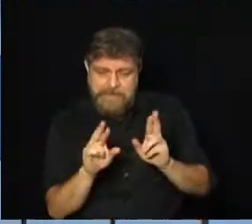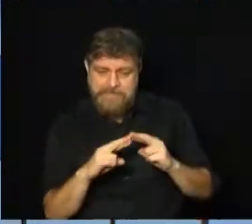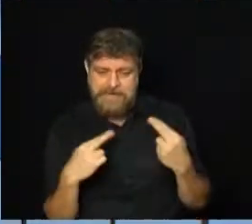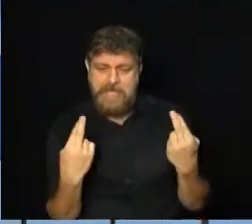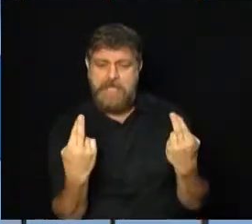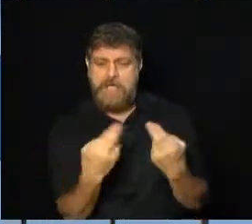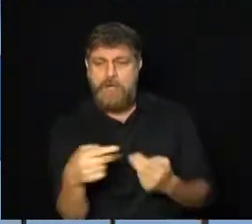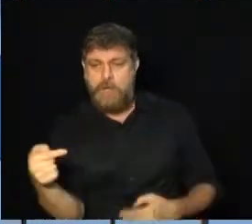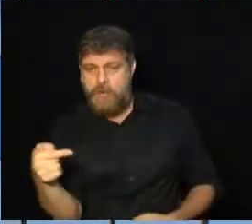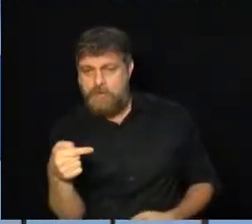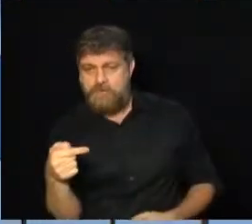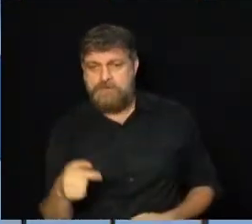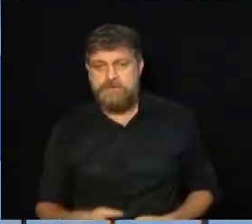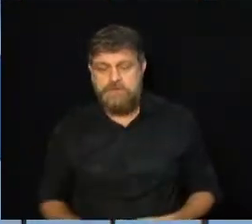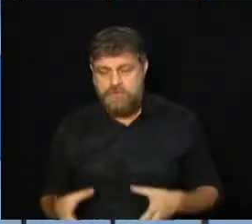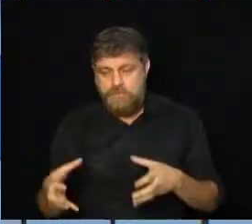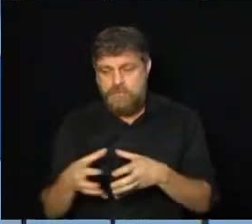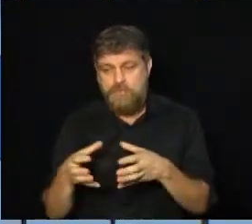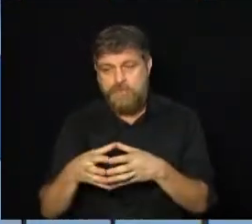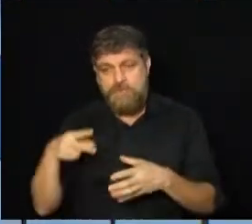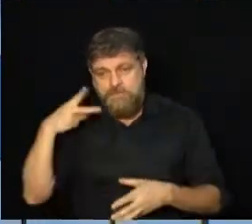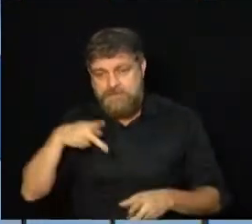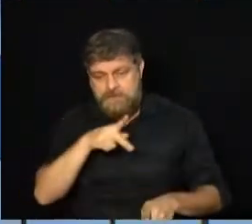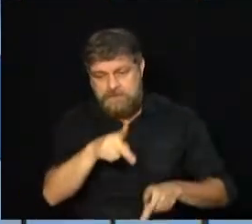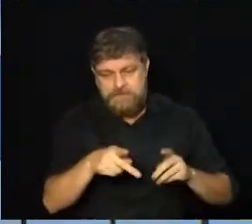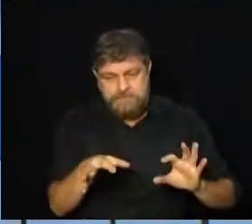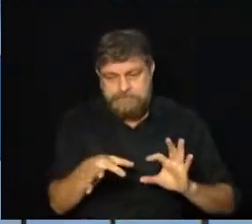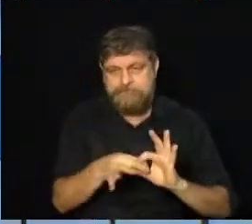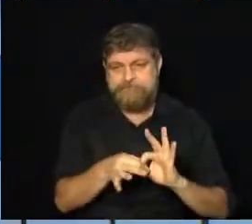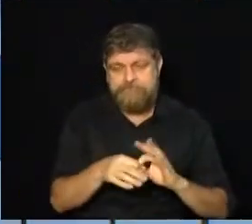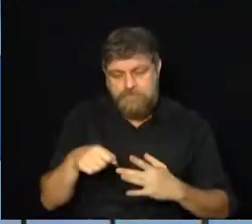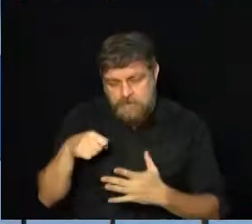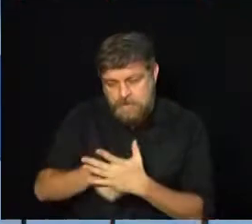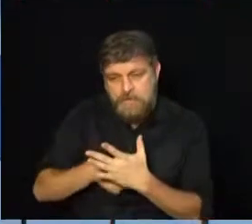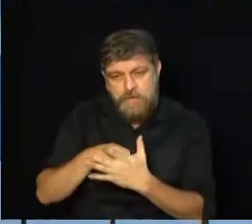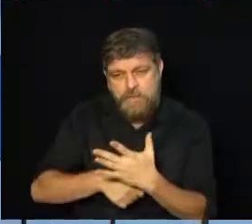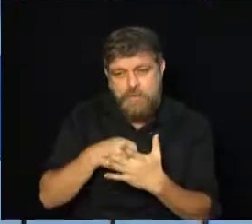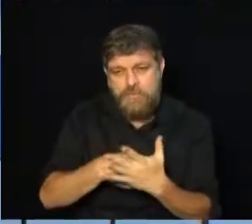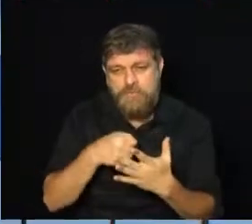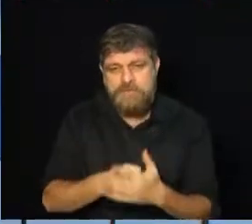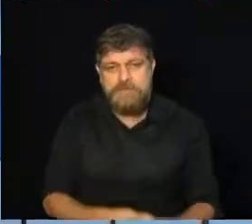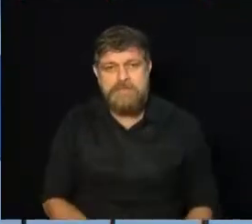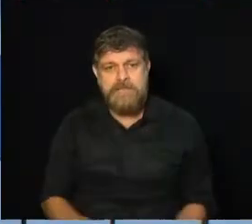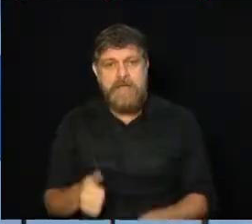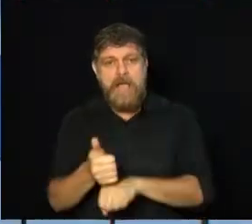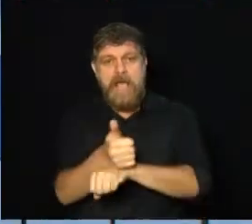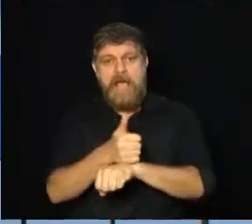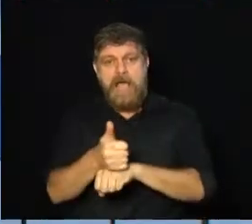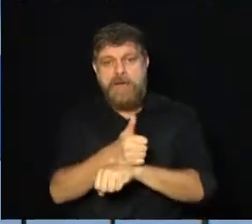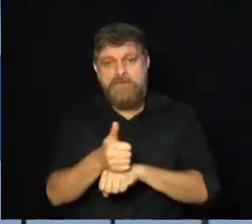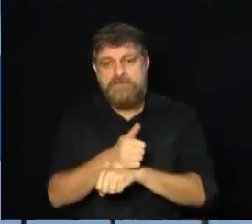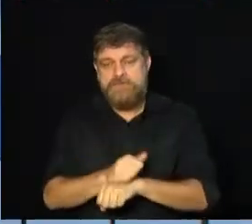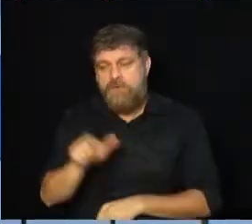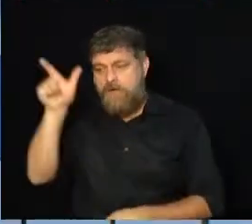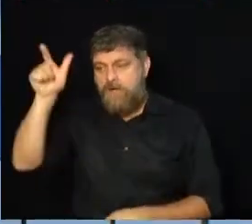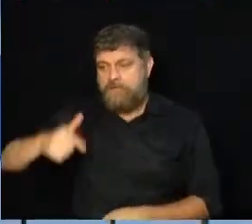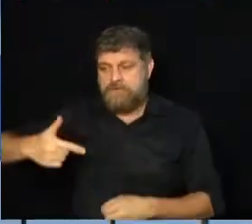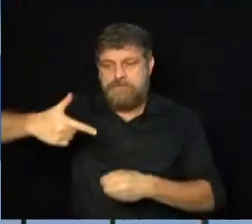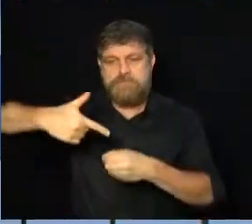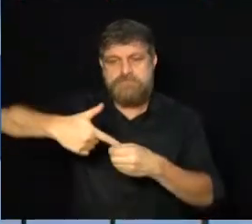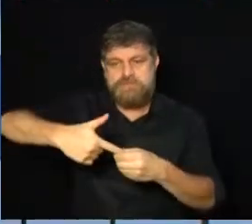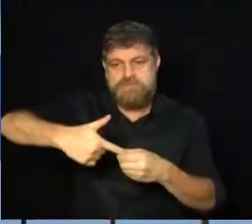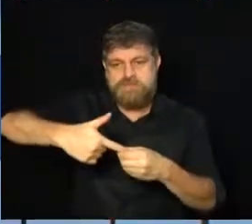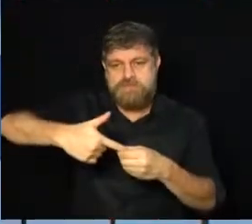reunião da Frente Parlamentar em Defesa e Preservação da Profissão do Frentista no município de Campinas.